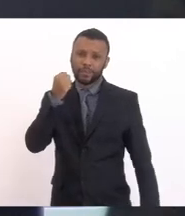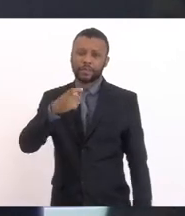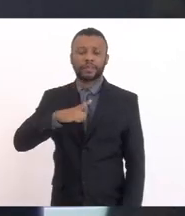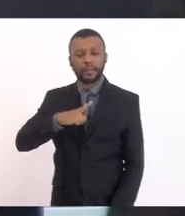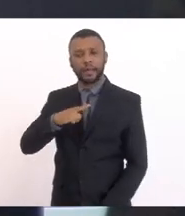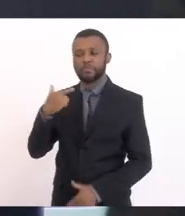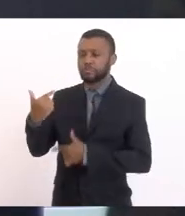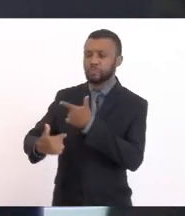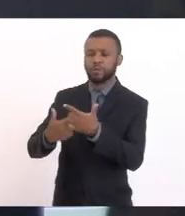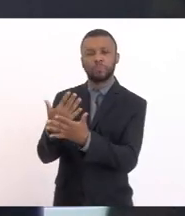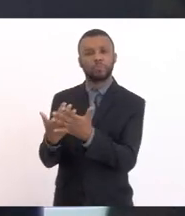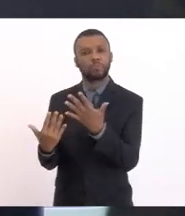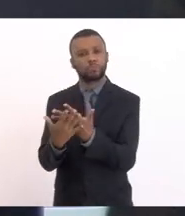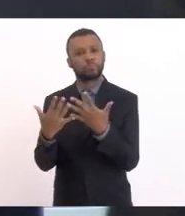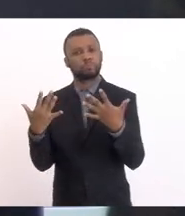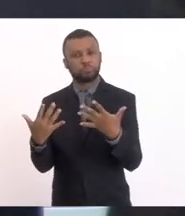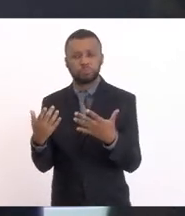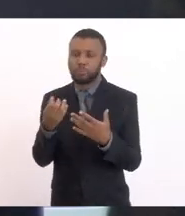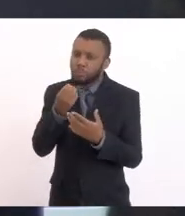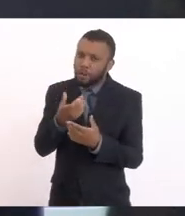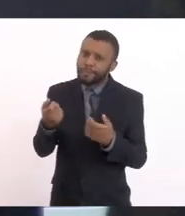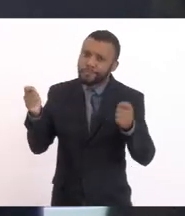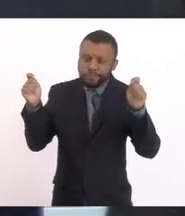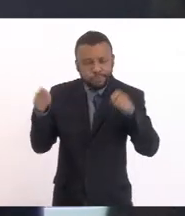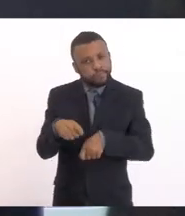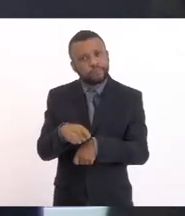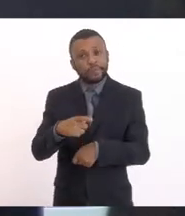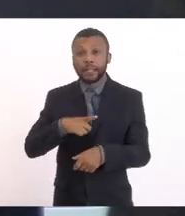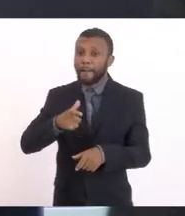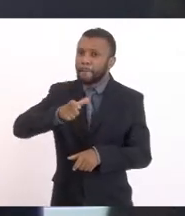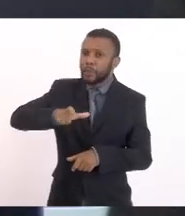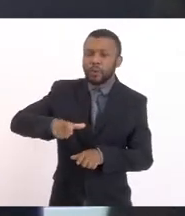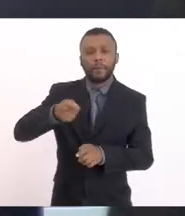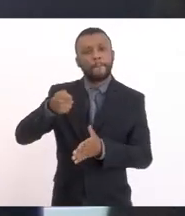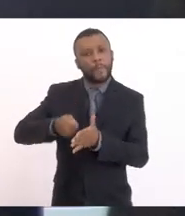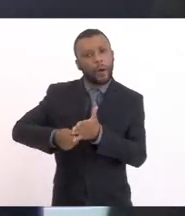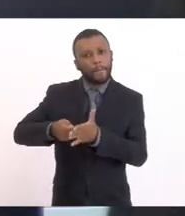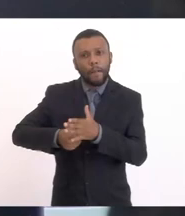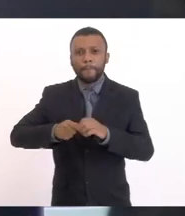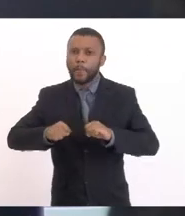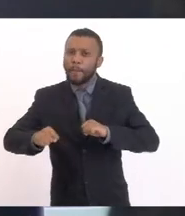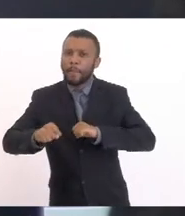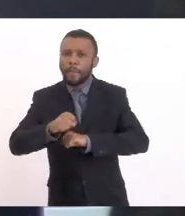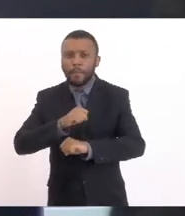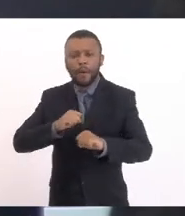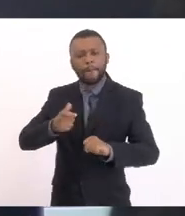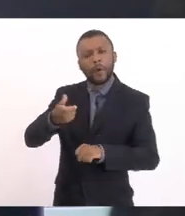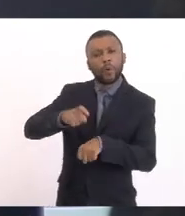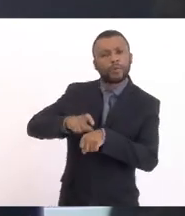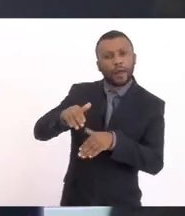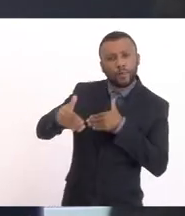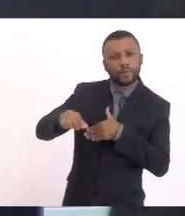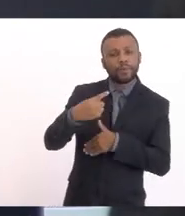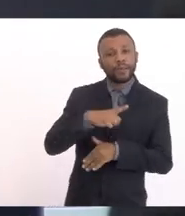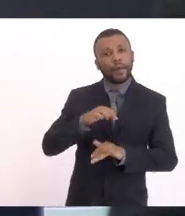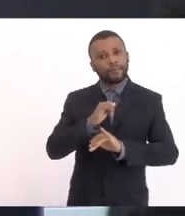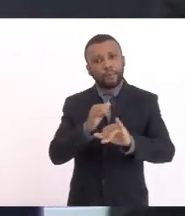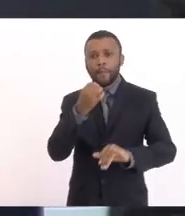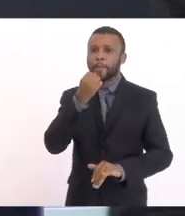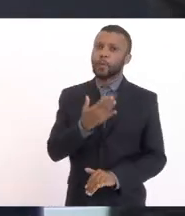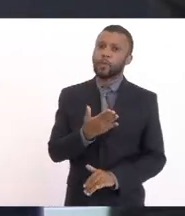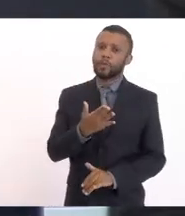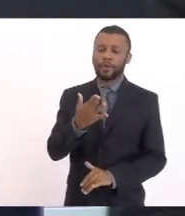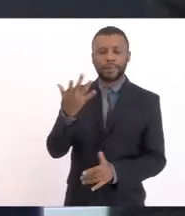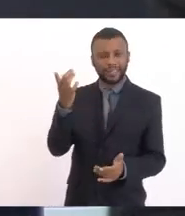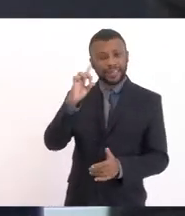mãos Porque tem pessoas Engajadas Tem pessoas que lutam Por ela E eu tenho certeza Que em pouco tempo A gente vai ter boas notícias E se Deus quiser